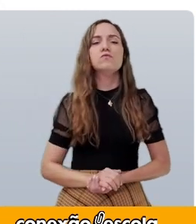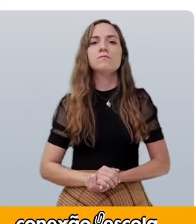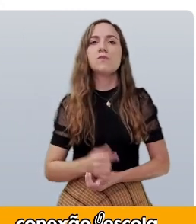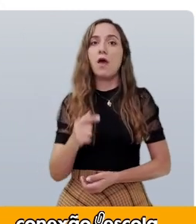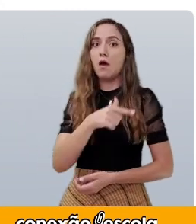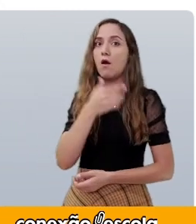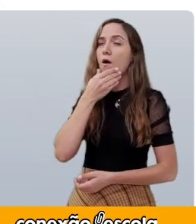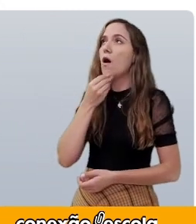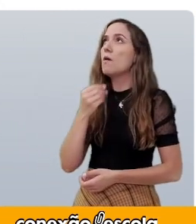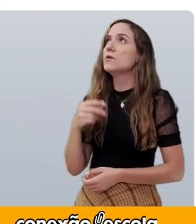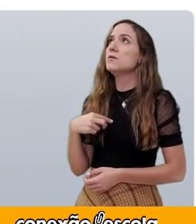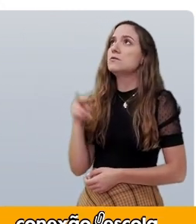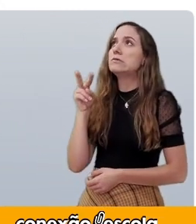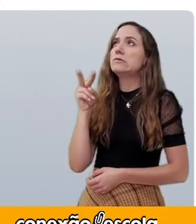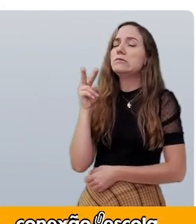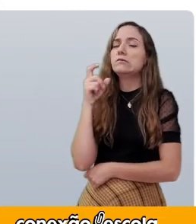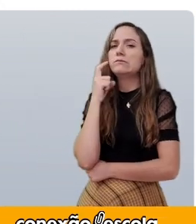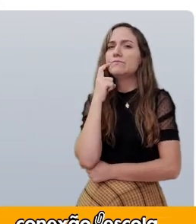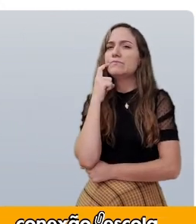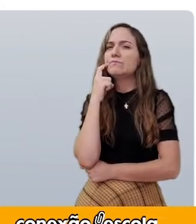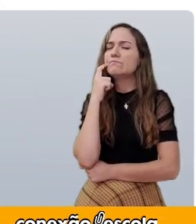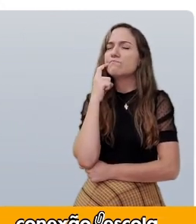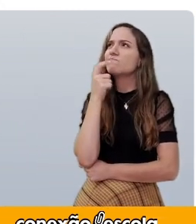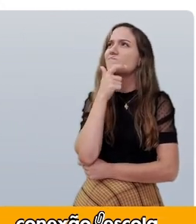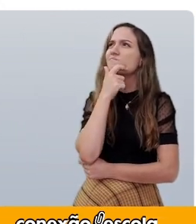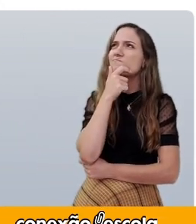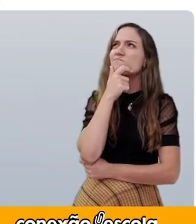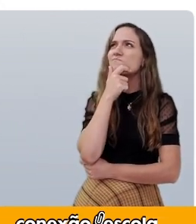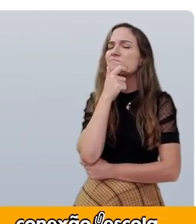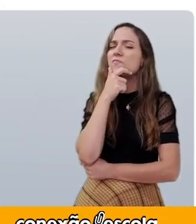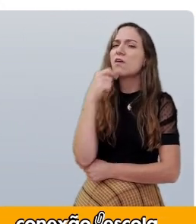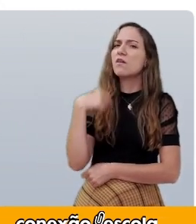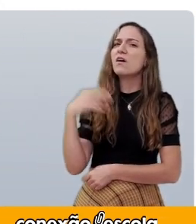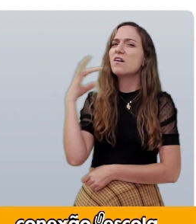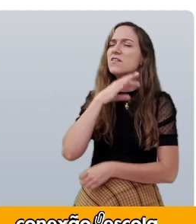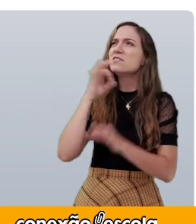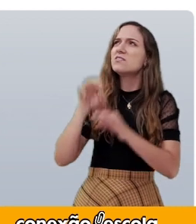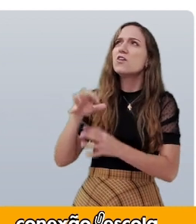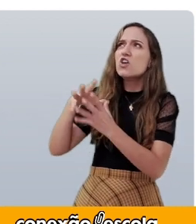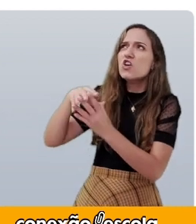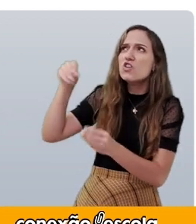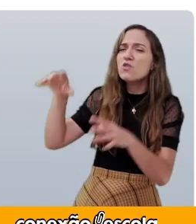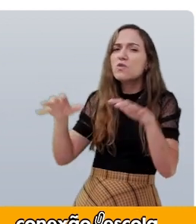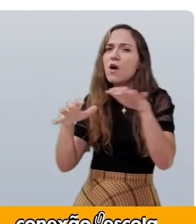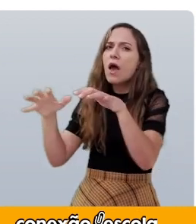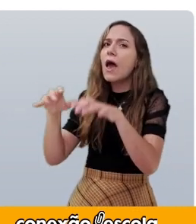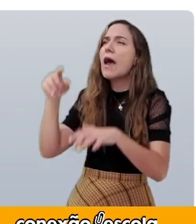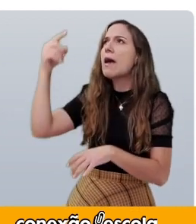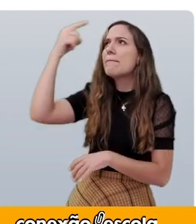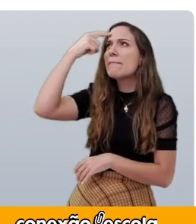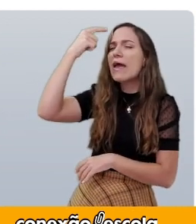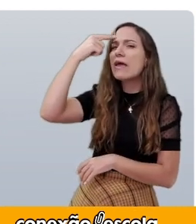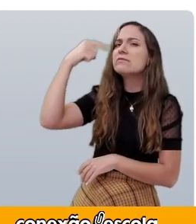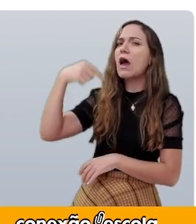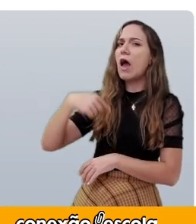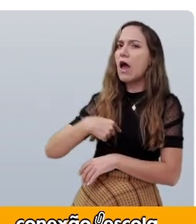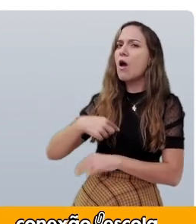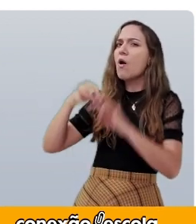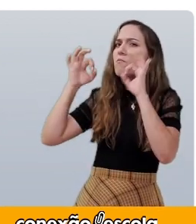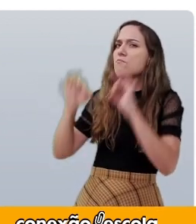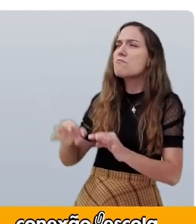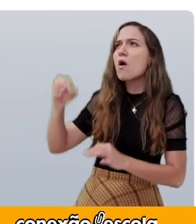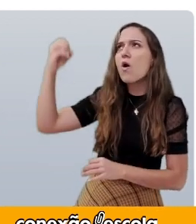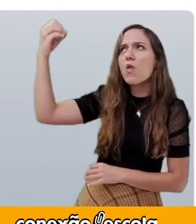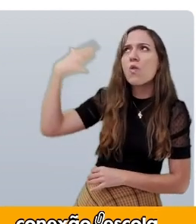E Luiz matutava. Será que a assombração está pensando que sim? Quer dizer que